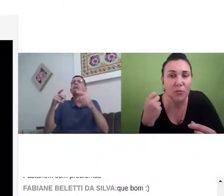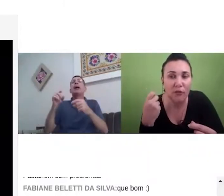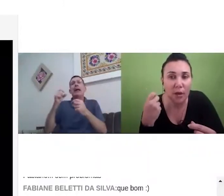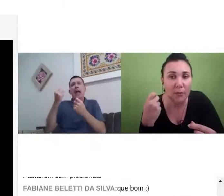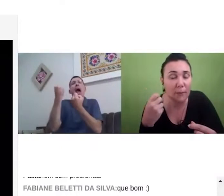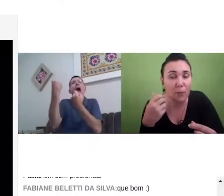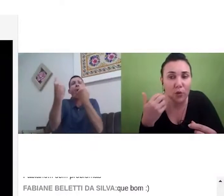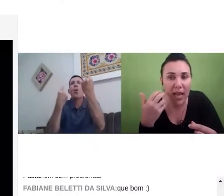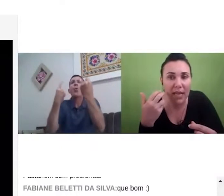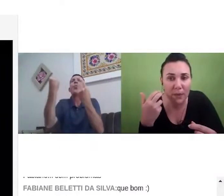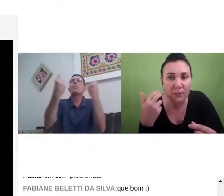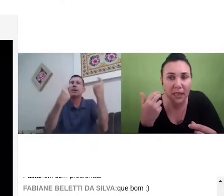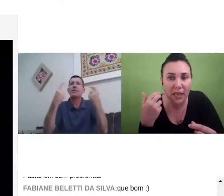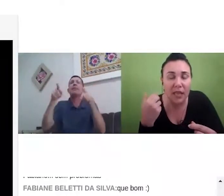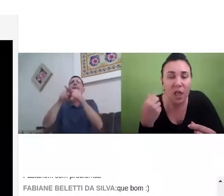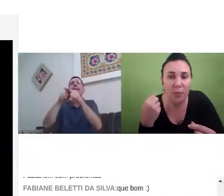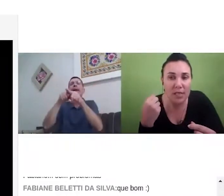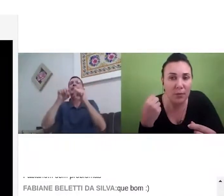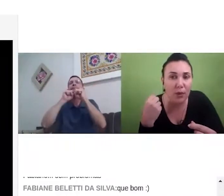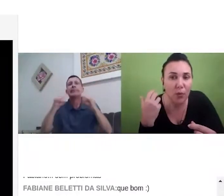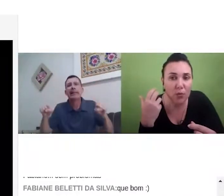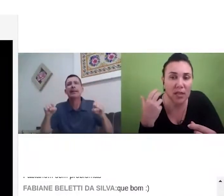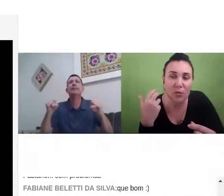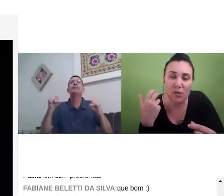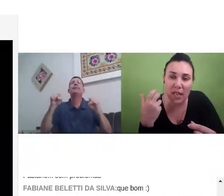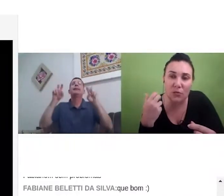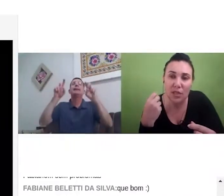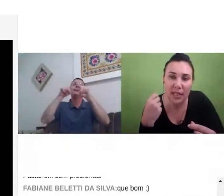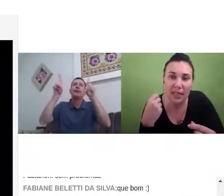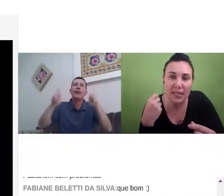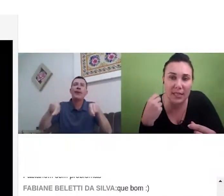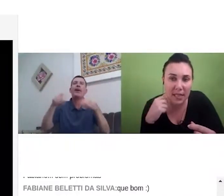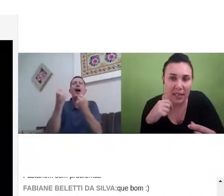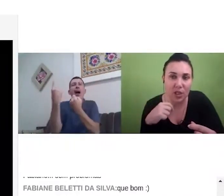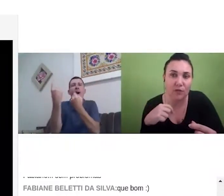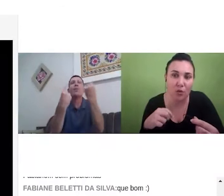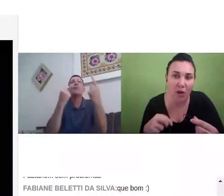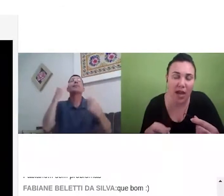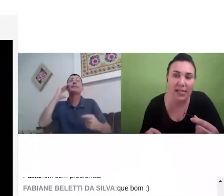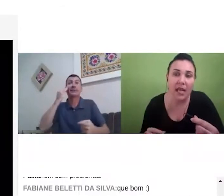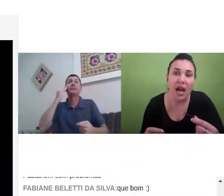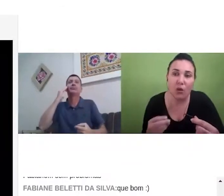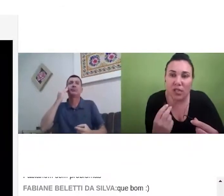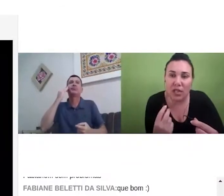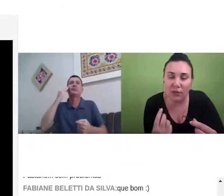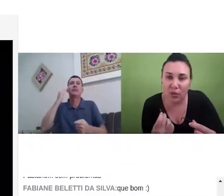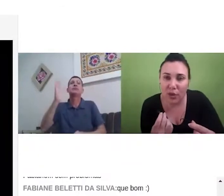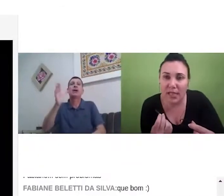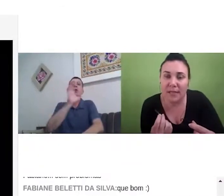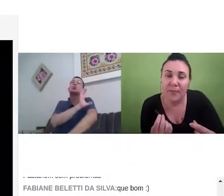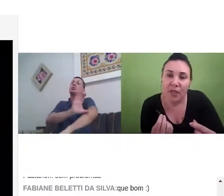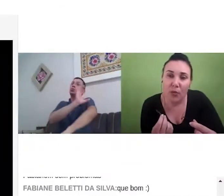analisam de uma forma que é muito clara para mim, né, eu percebo que alguns eles conseguem utilizar dessas estratégias visuais, alguns